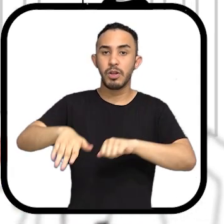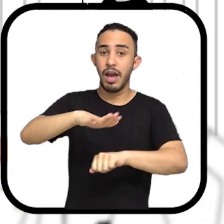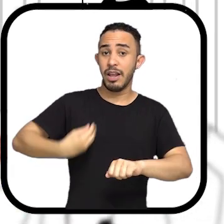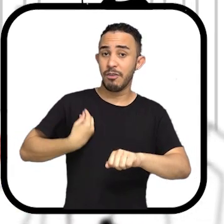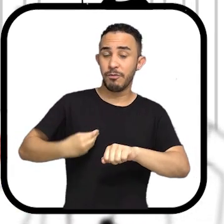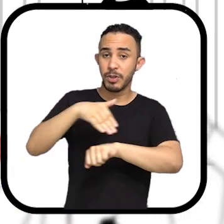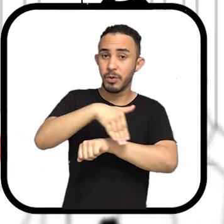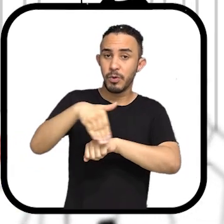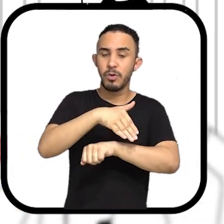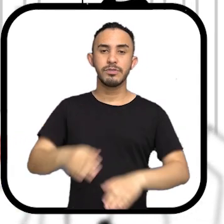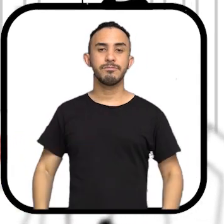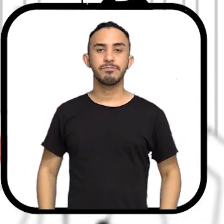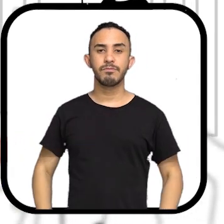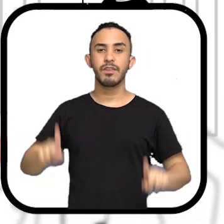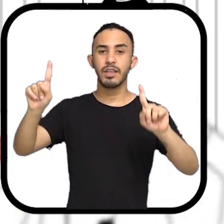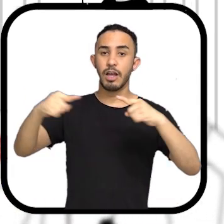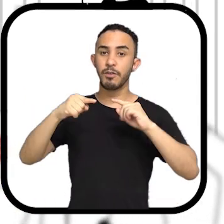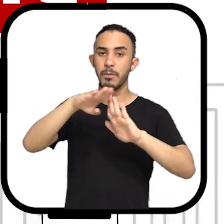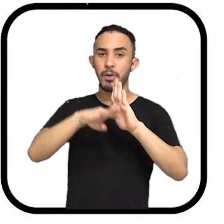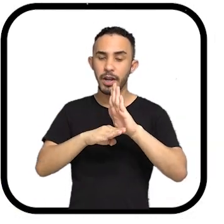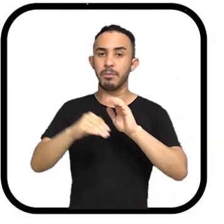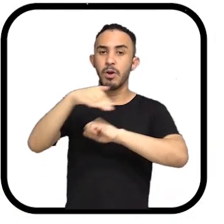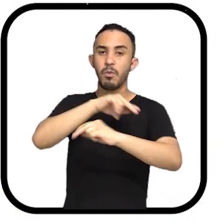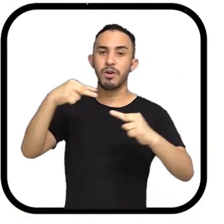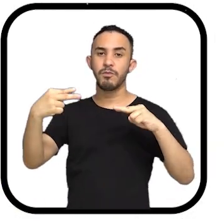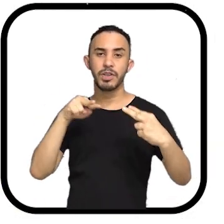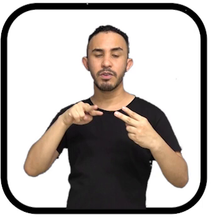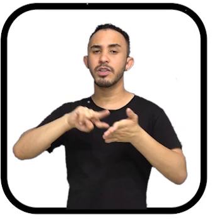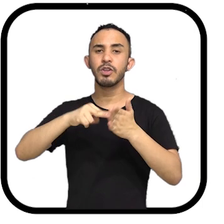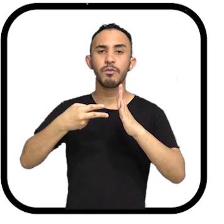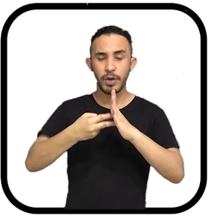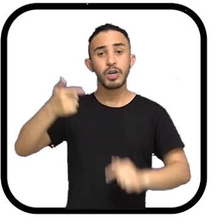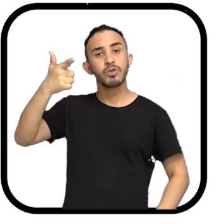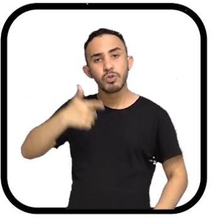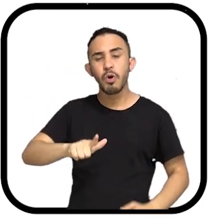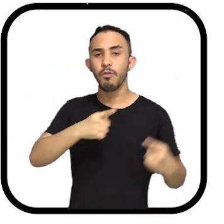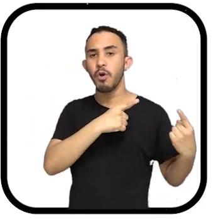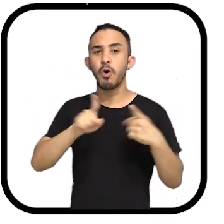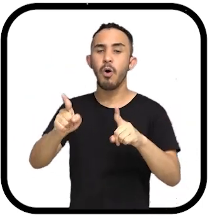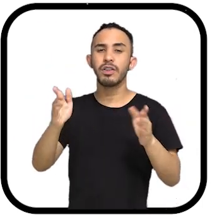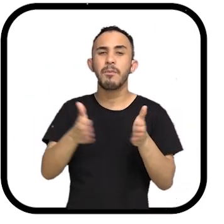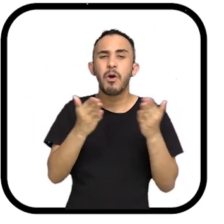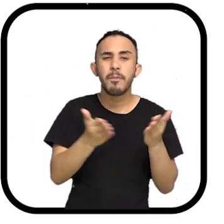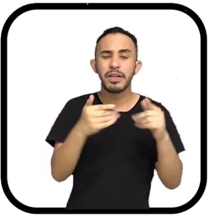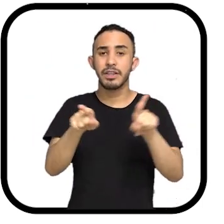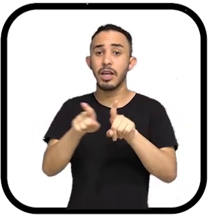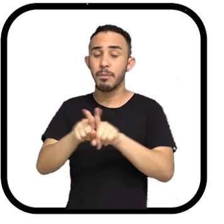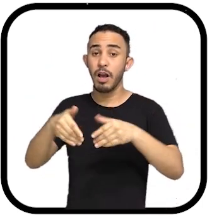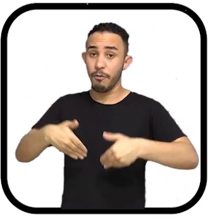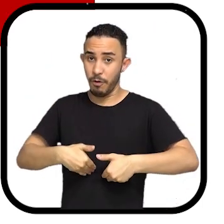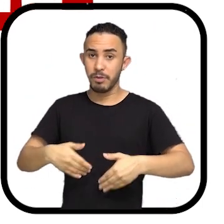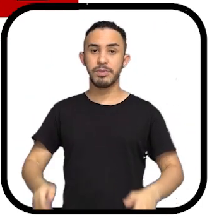sociais da população em situação de rua. O desafio do Ruas Visíveis é enfrentar, mais uma vez,